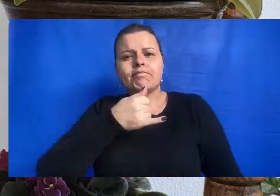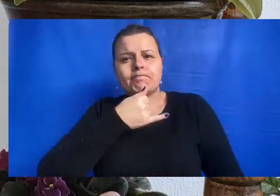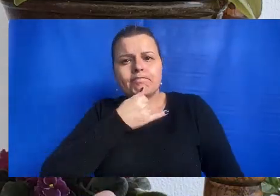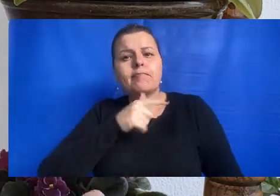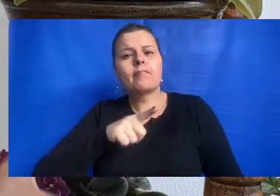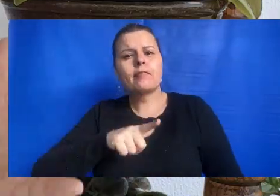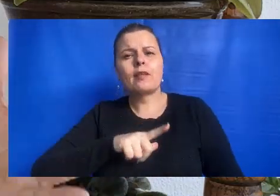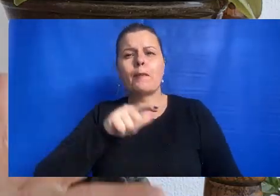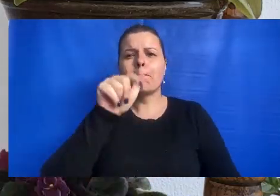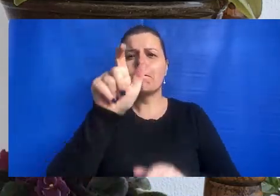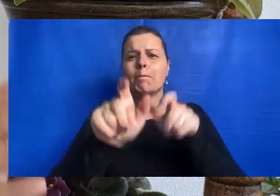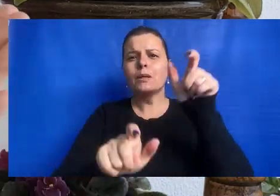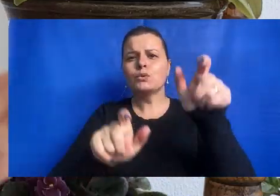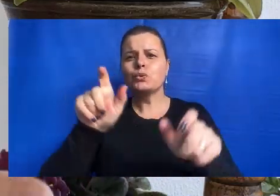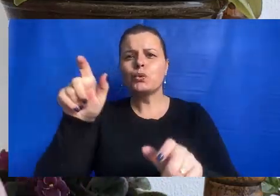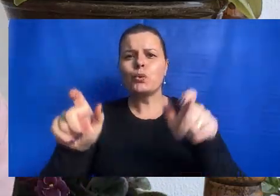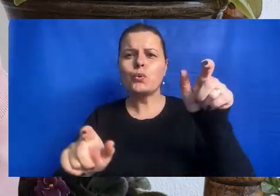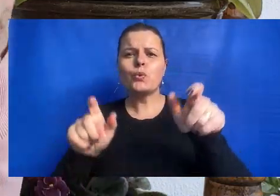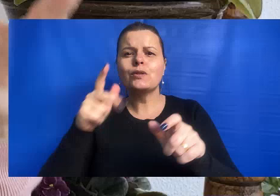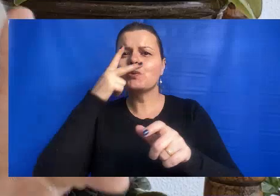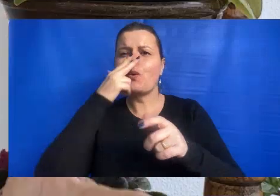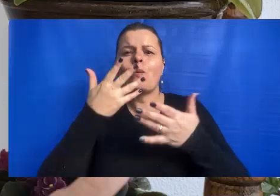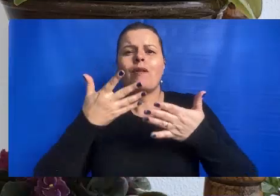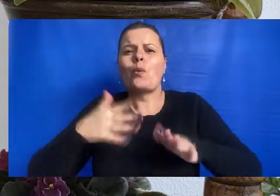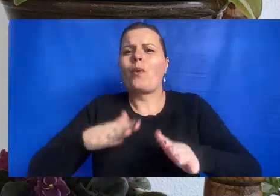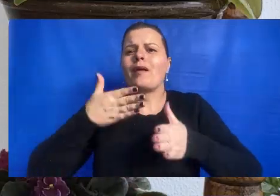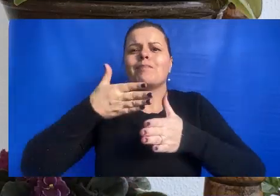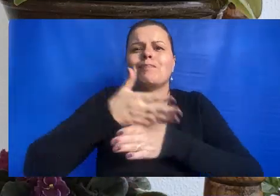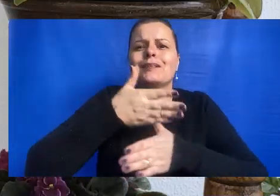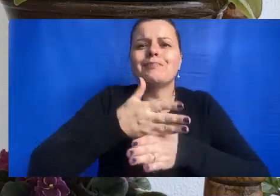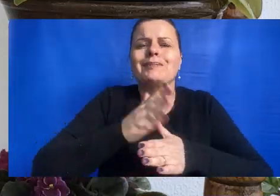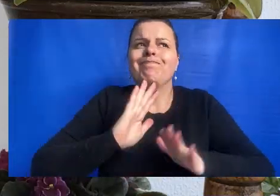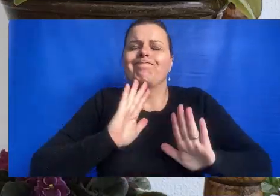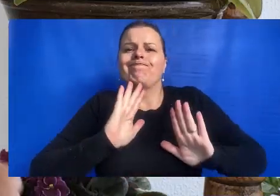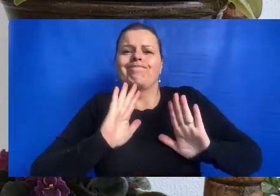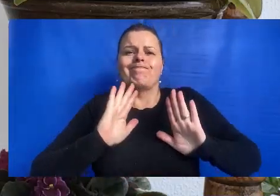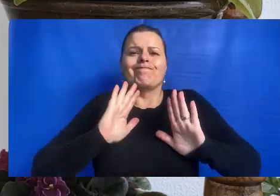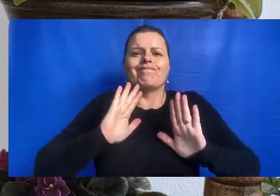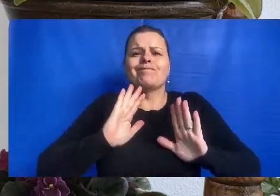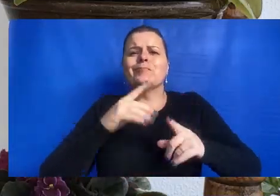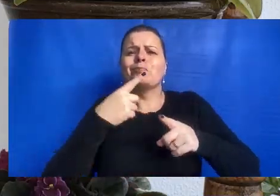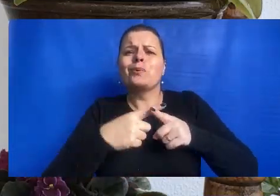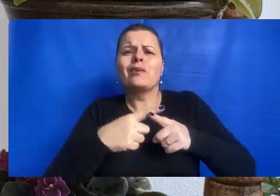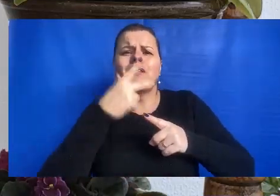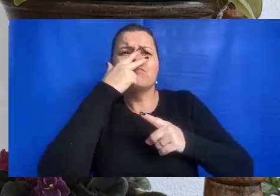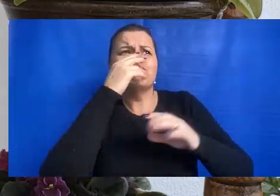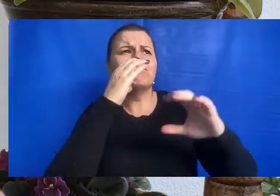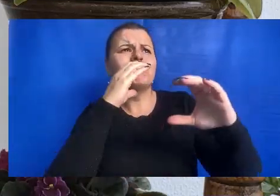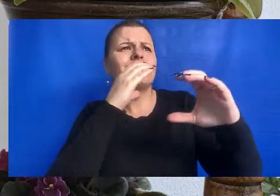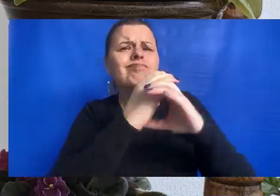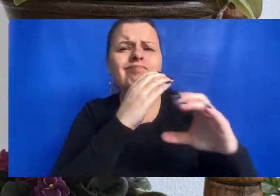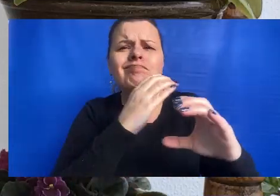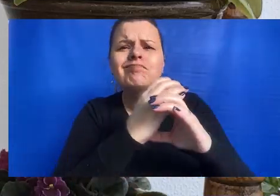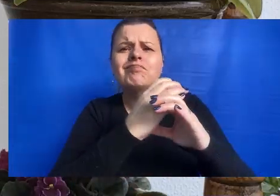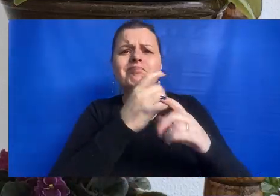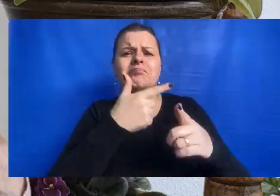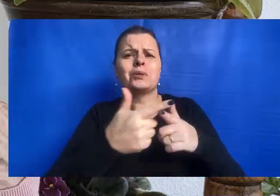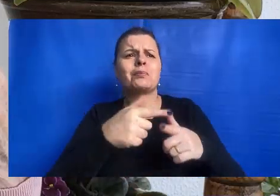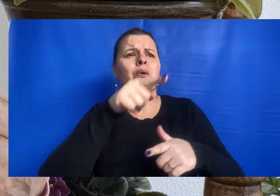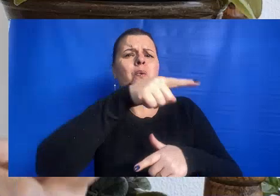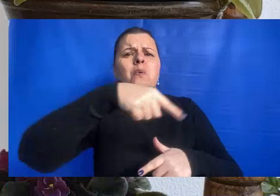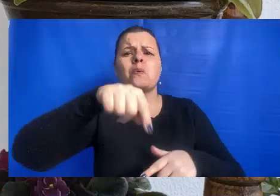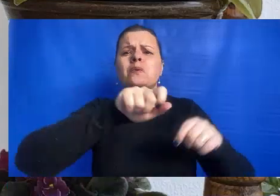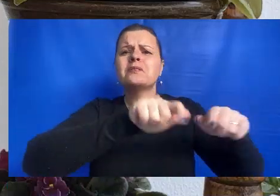Infelizmente, há pessoas que ainda encontram dificuldades de participar, seja porque as linguagens